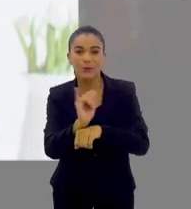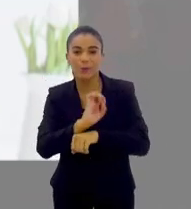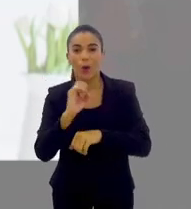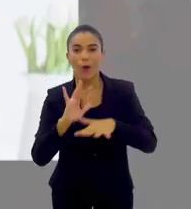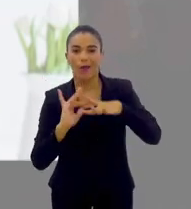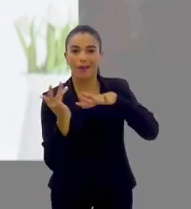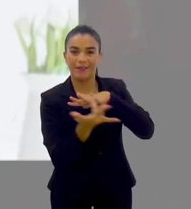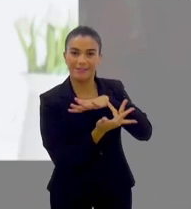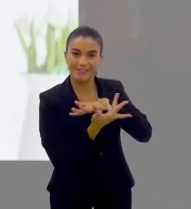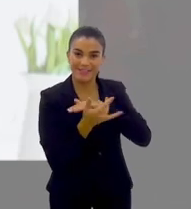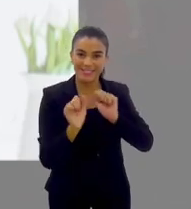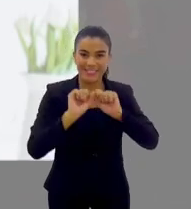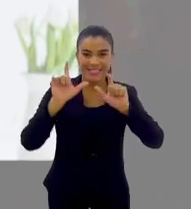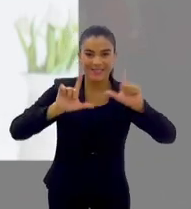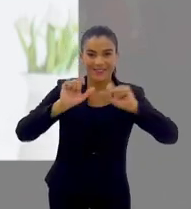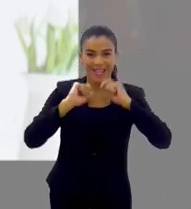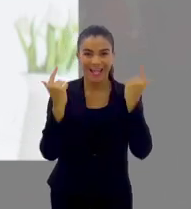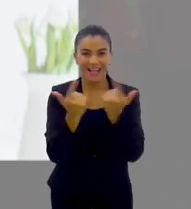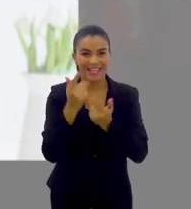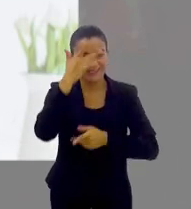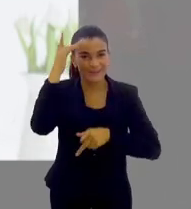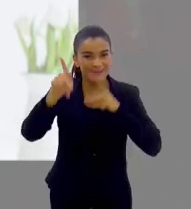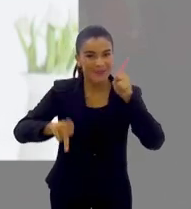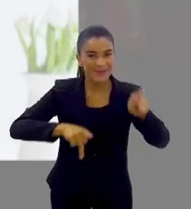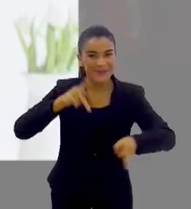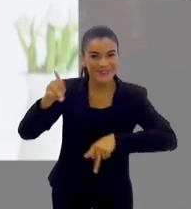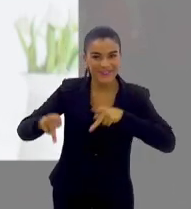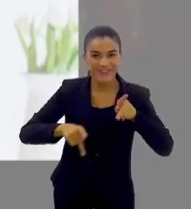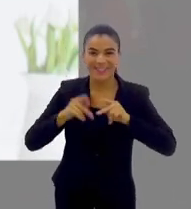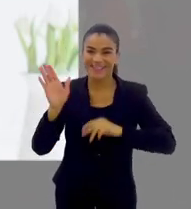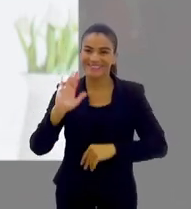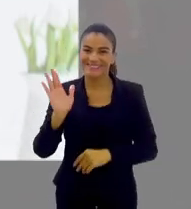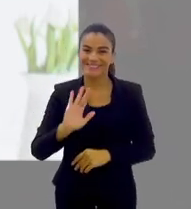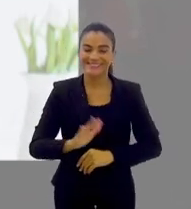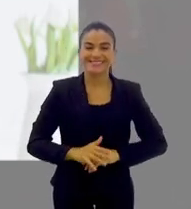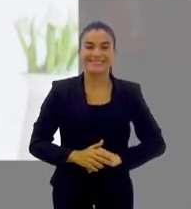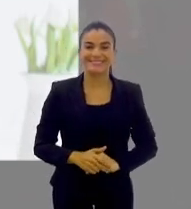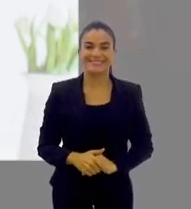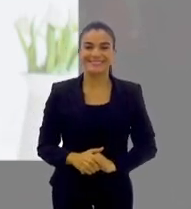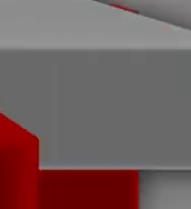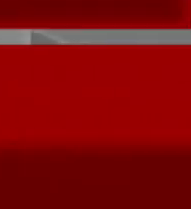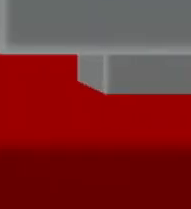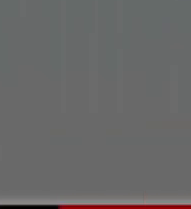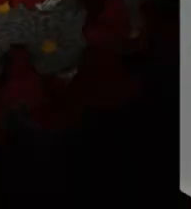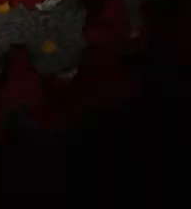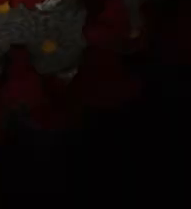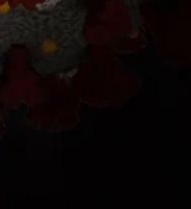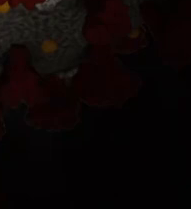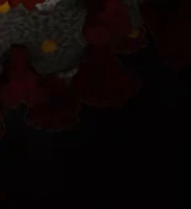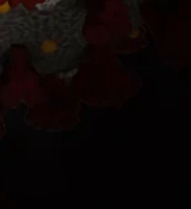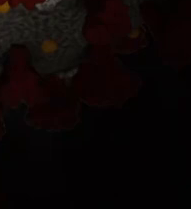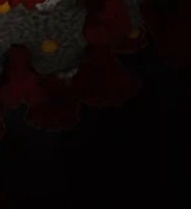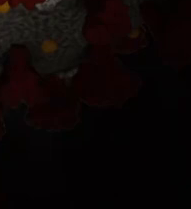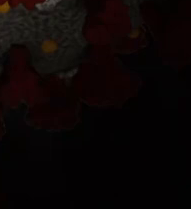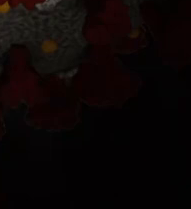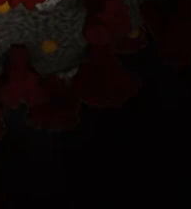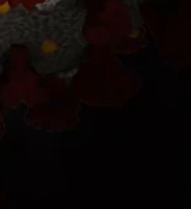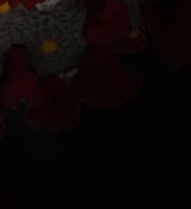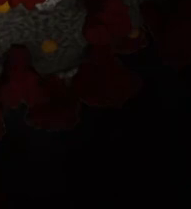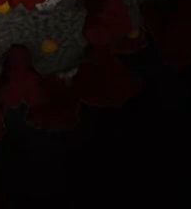ou nos seguir nas redes sociais. TV Alerje, o canal do povo. Até a próxima. Tchau,